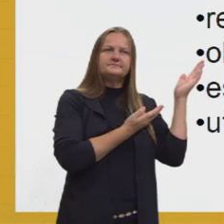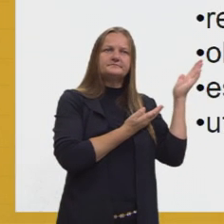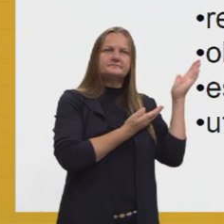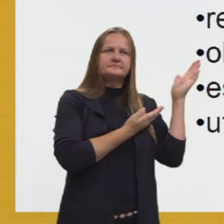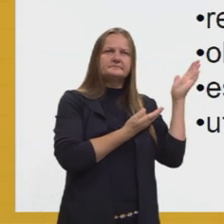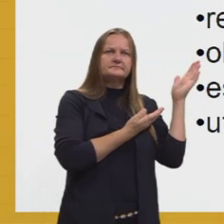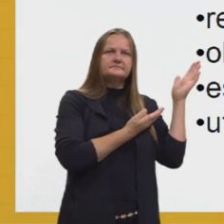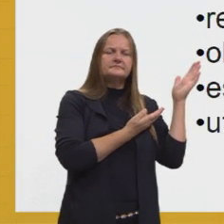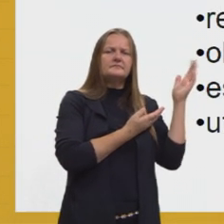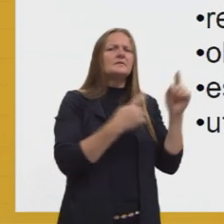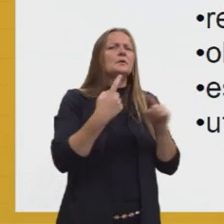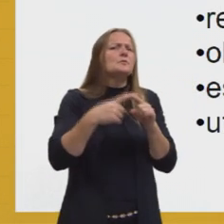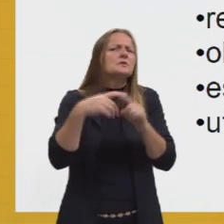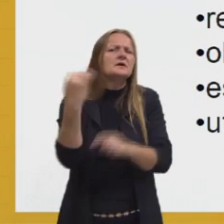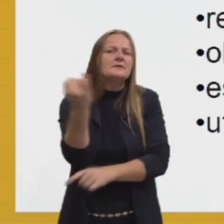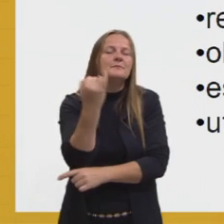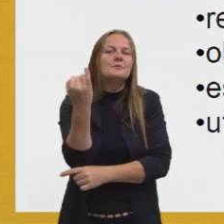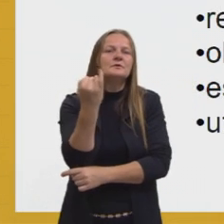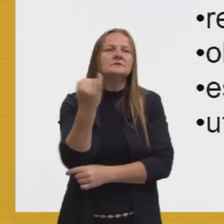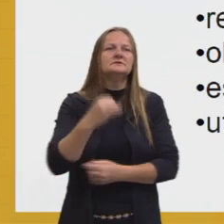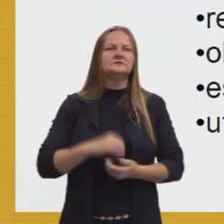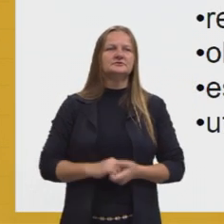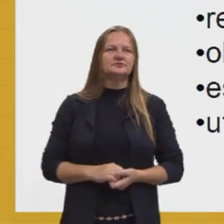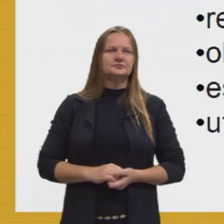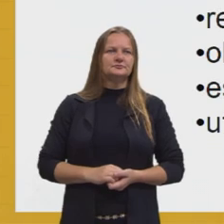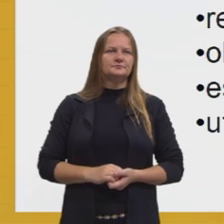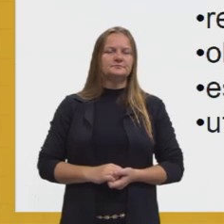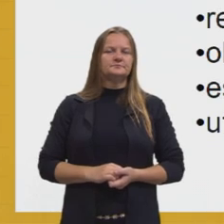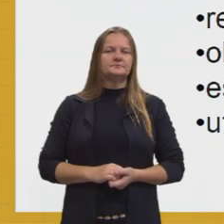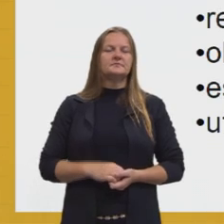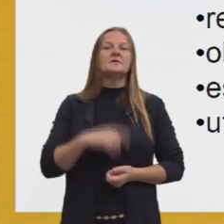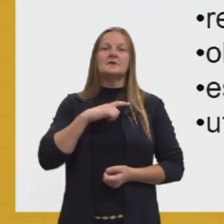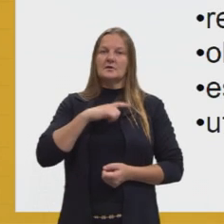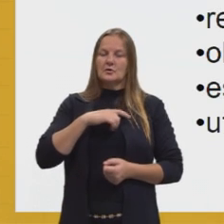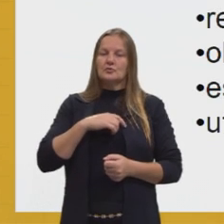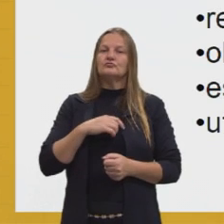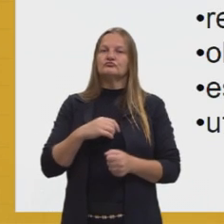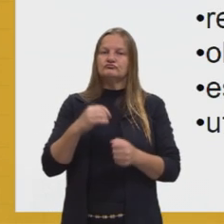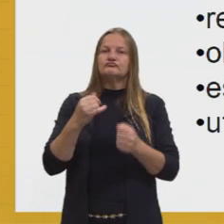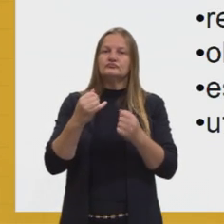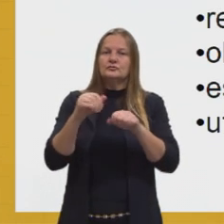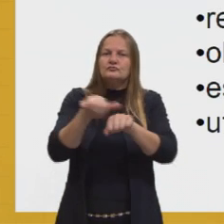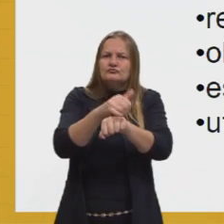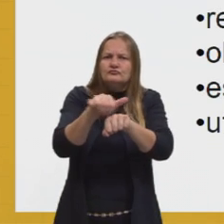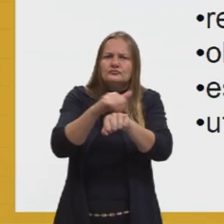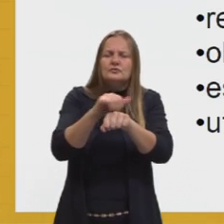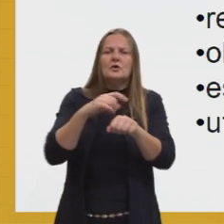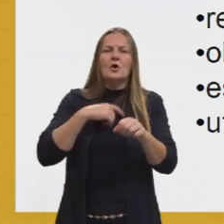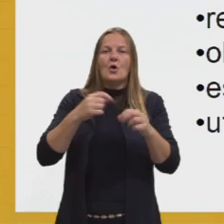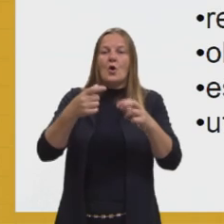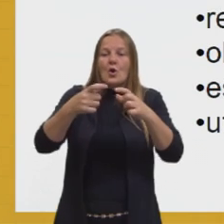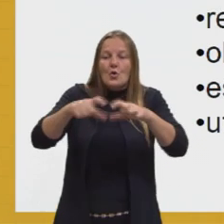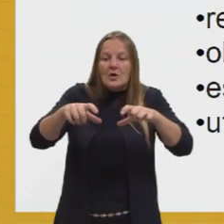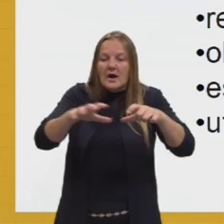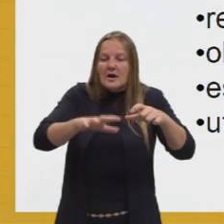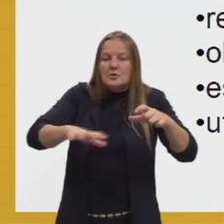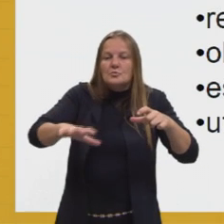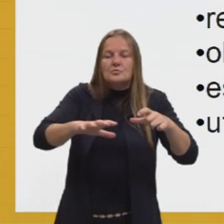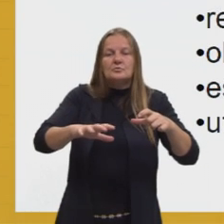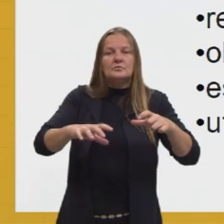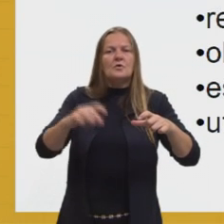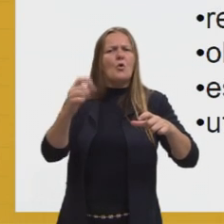E qual a importância da cartografia? Ela é uma ferramenta que descreve um local e outras informações